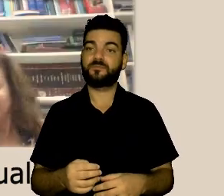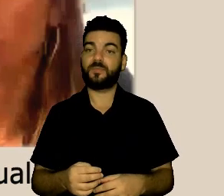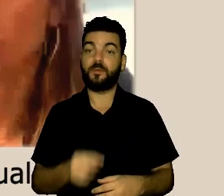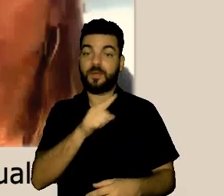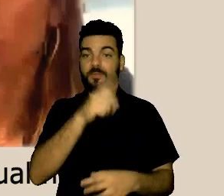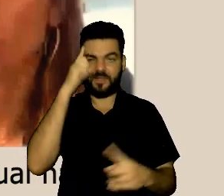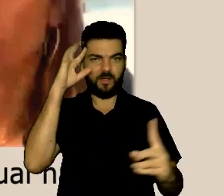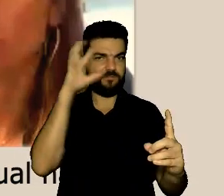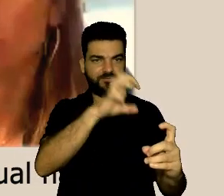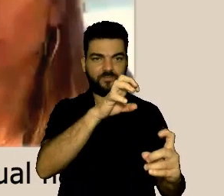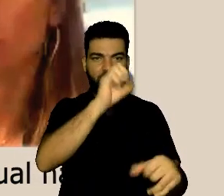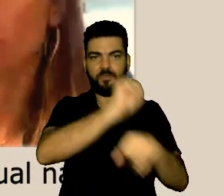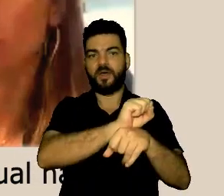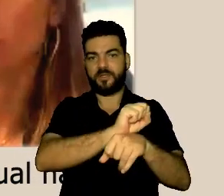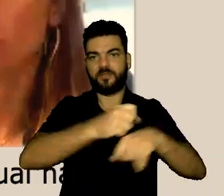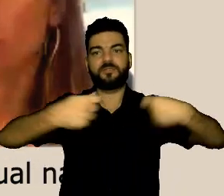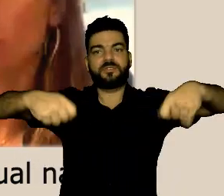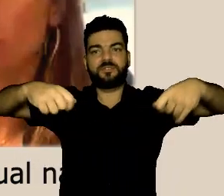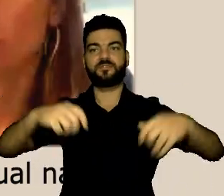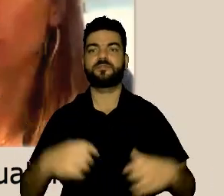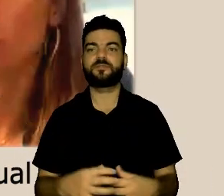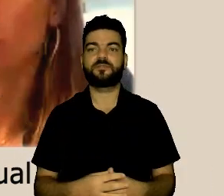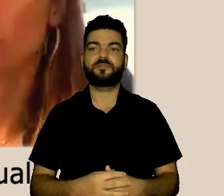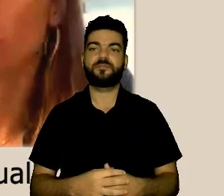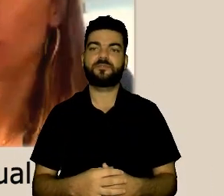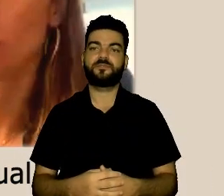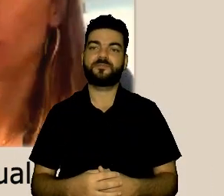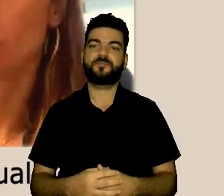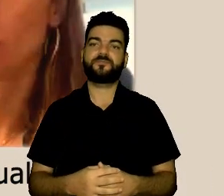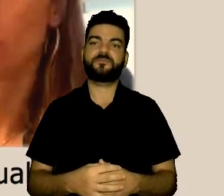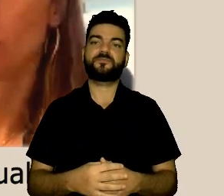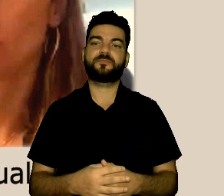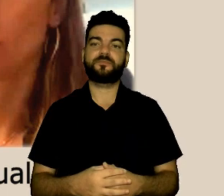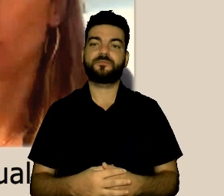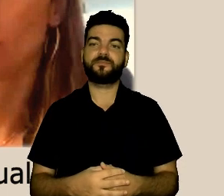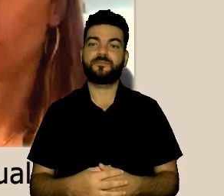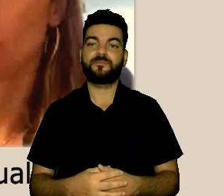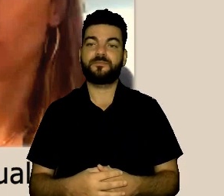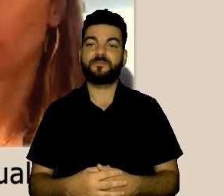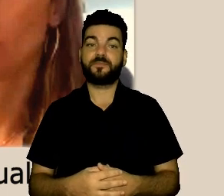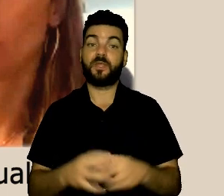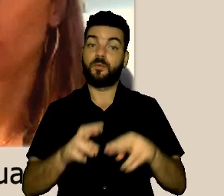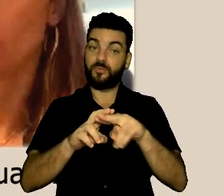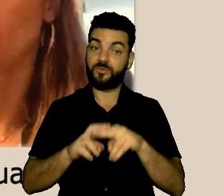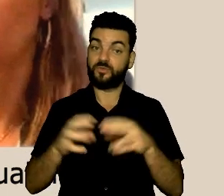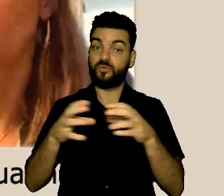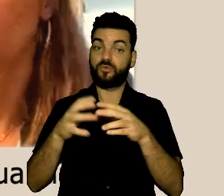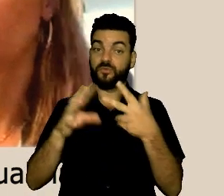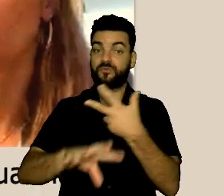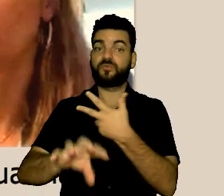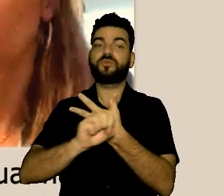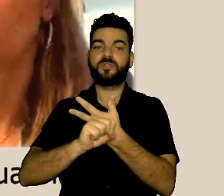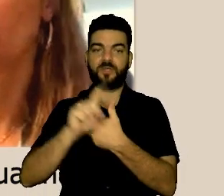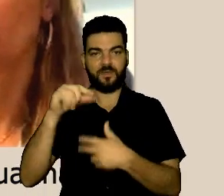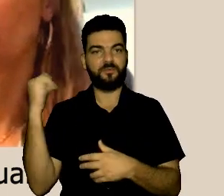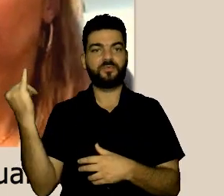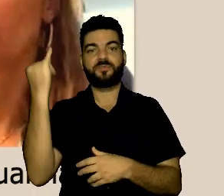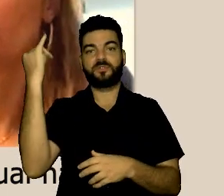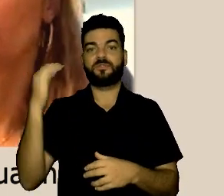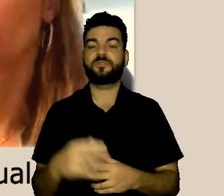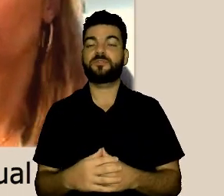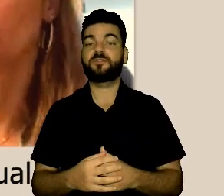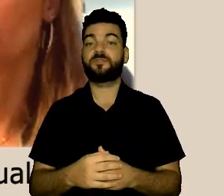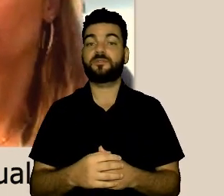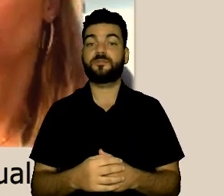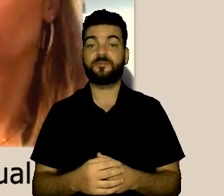com isso, as ouvidorias, então, eu rebatizei aqui a nossa apresentação, não só do